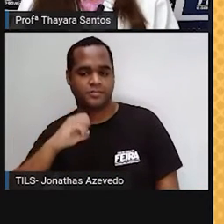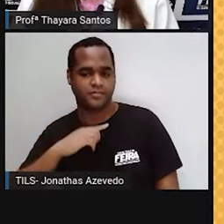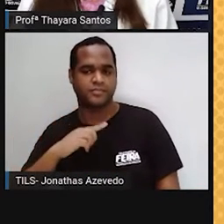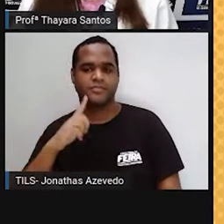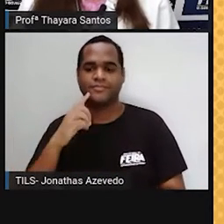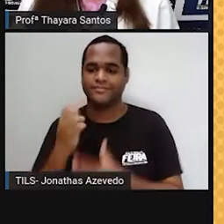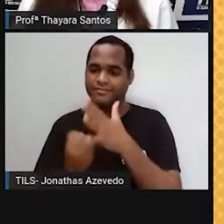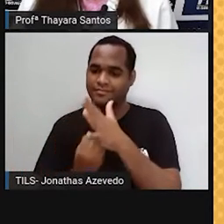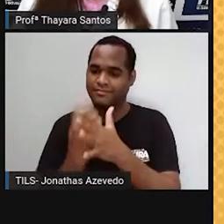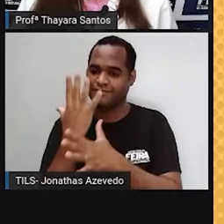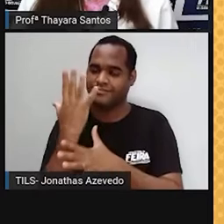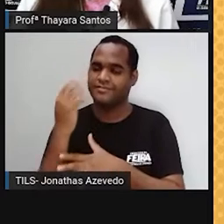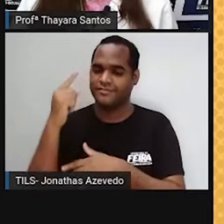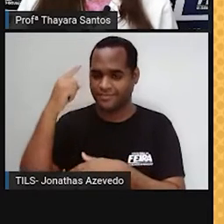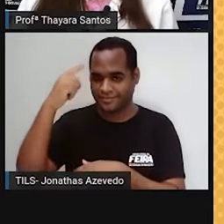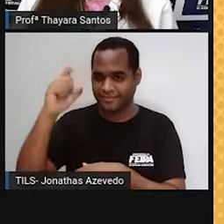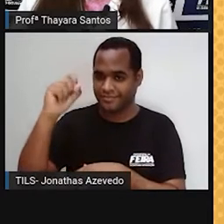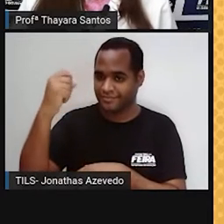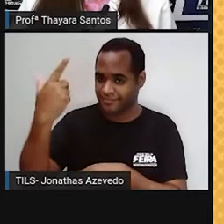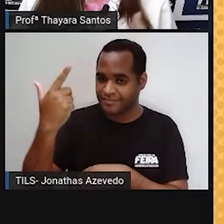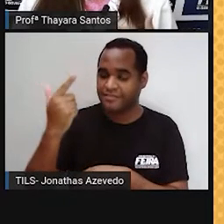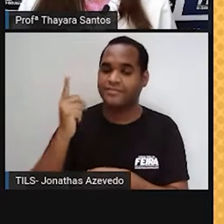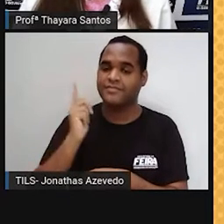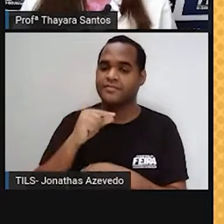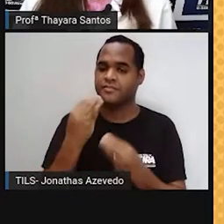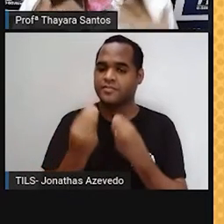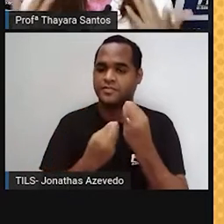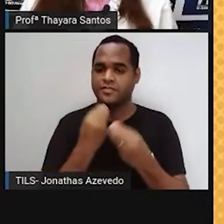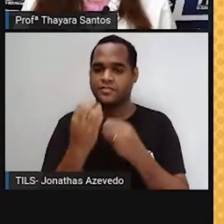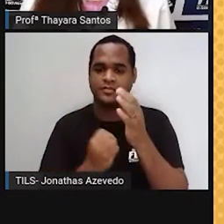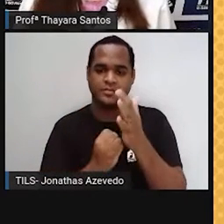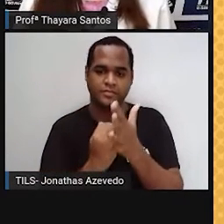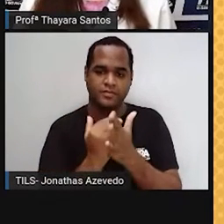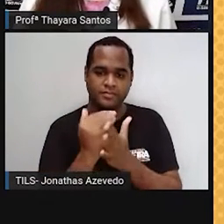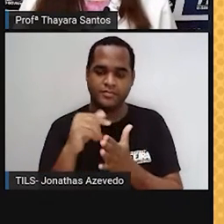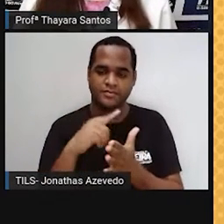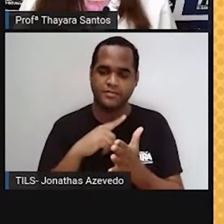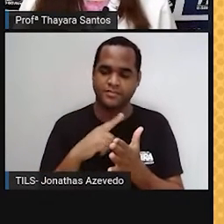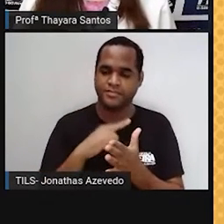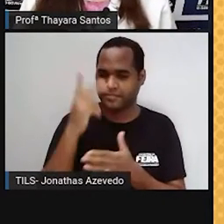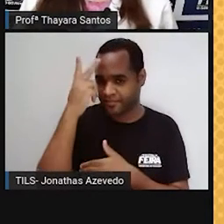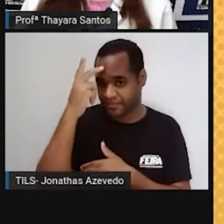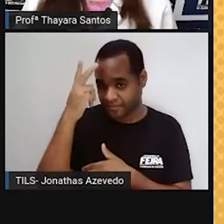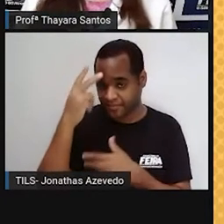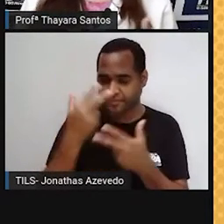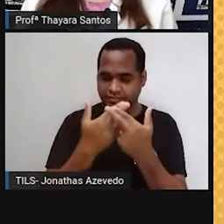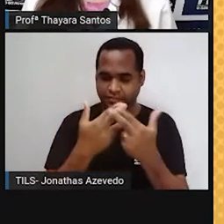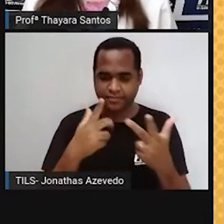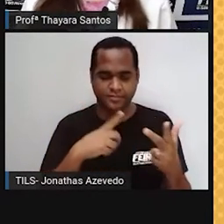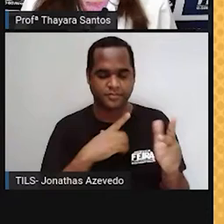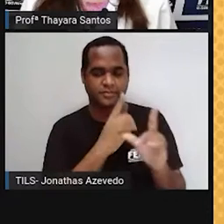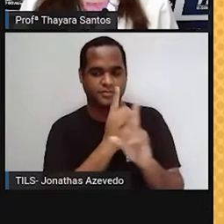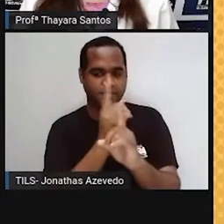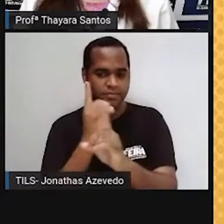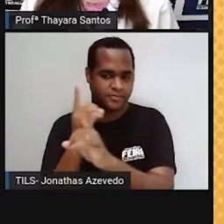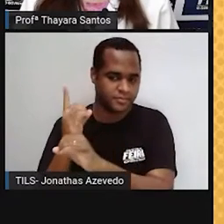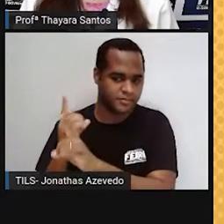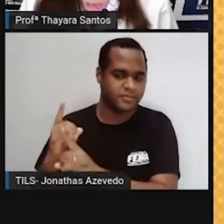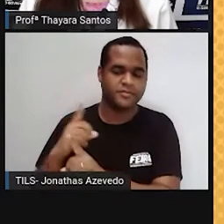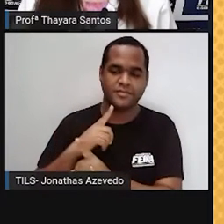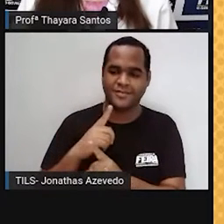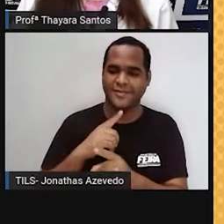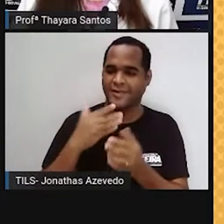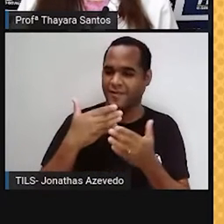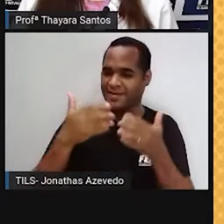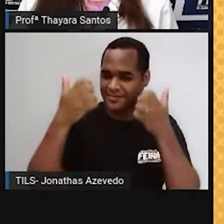o Sol. E em torno dele se formaram então os planetas e os satélites naturais que a gente sabe que existem e que a gente vai falar mais adiante também.